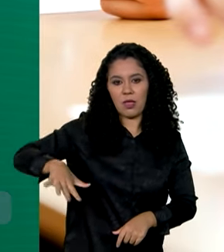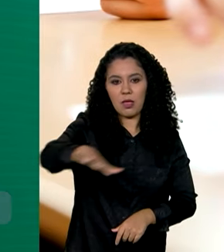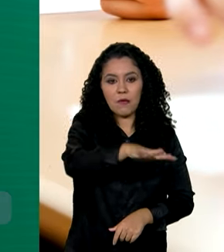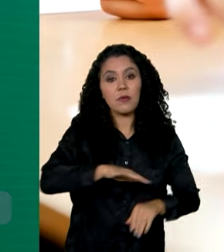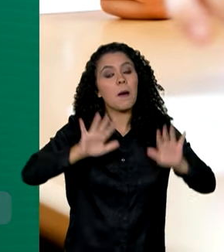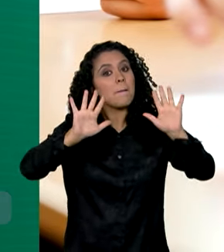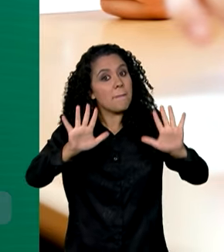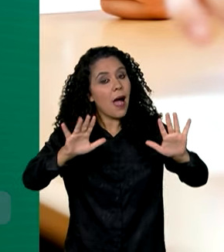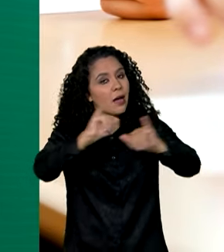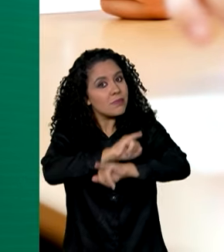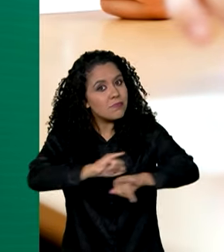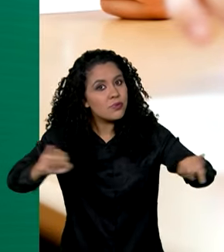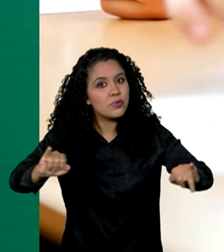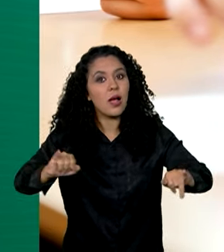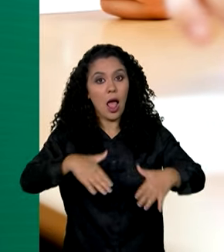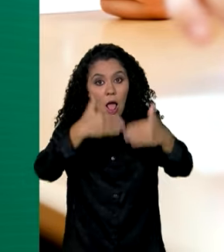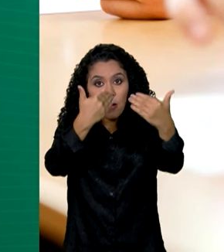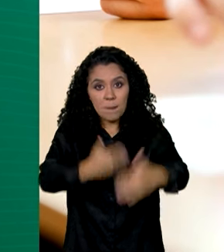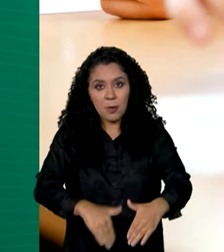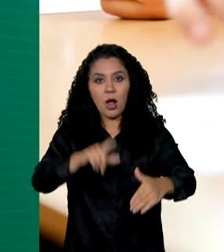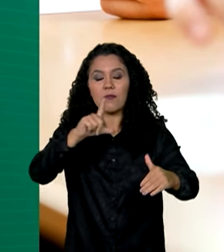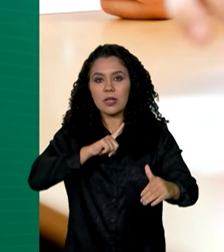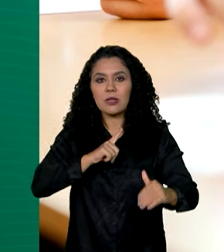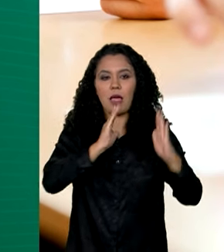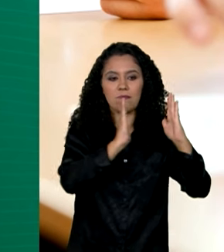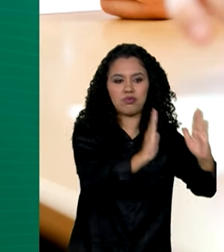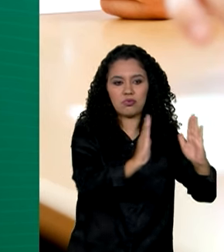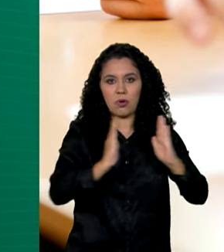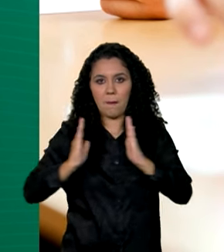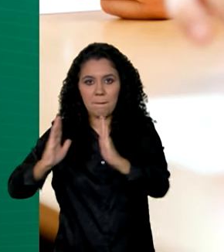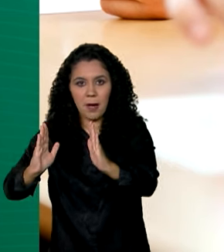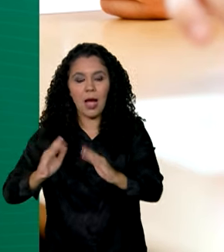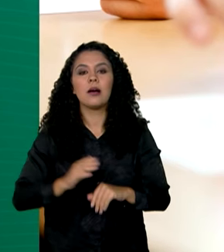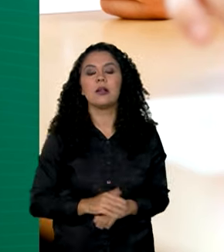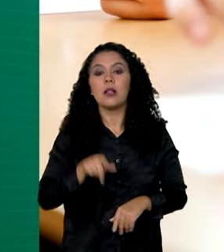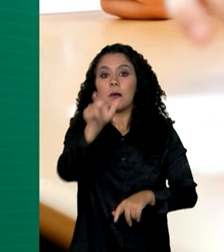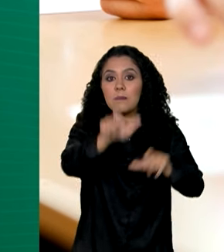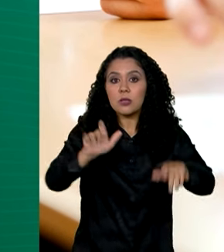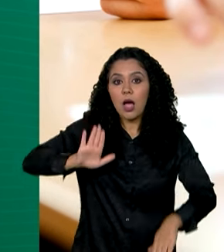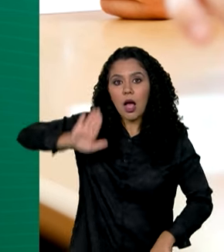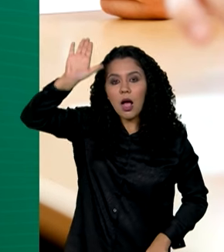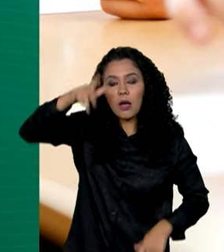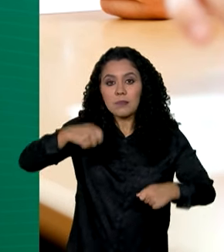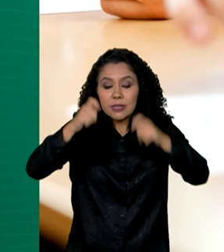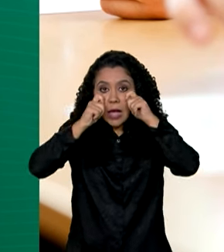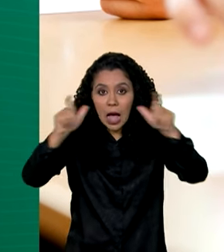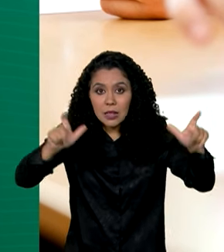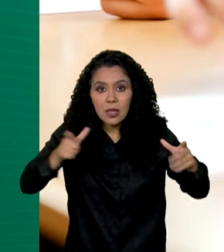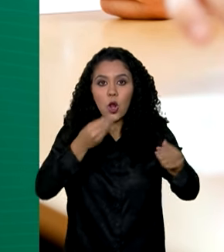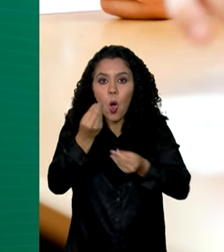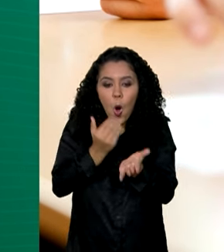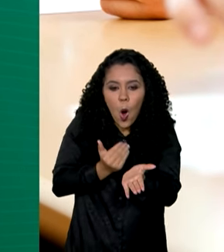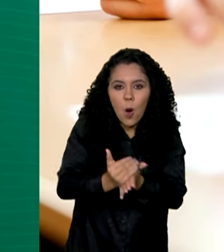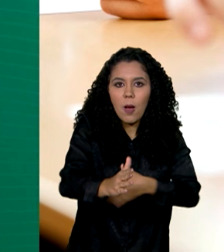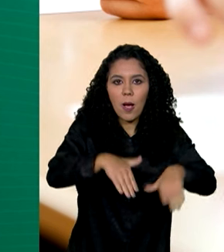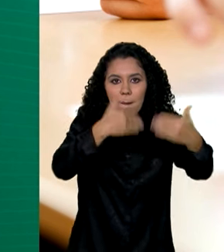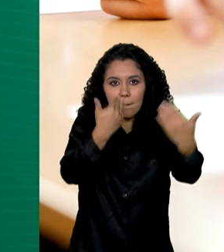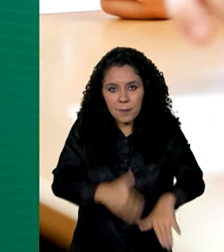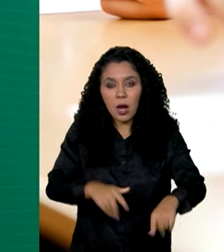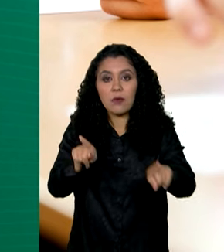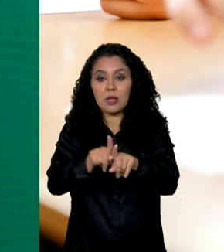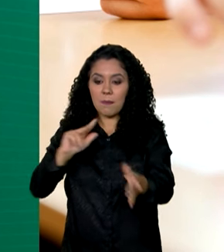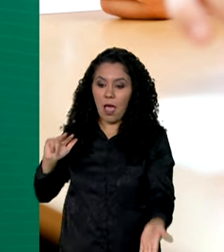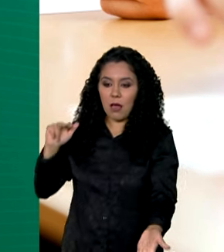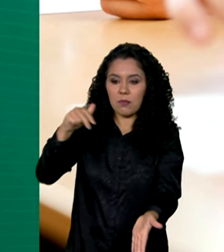provas serão aplicadas em dois turnos e o candidato deve ficar atento ao início das provas e chegar ao